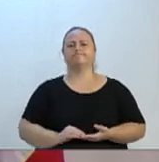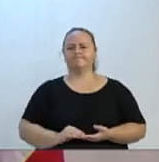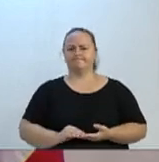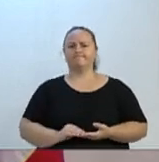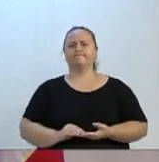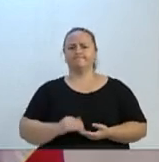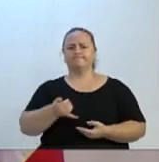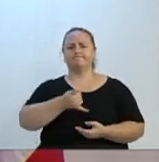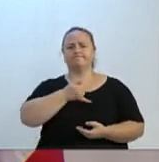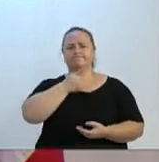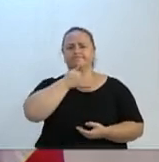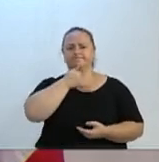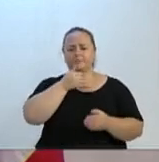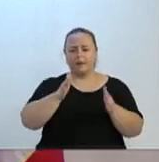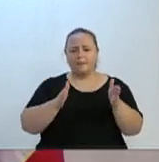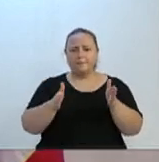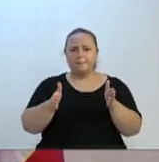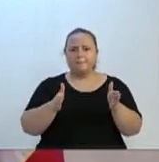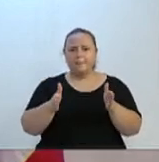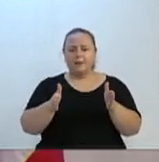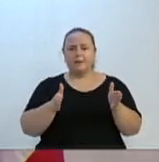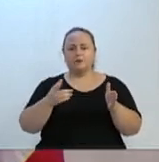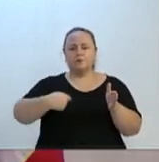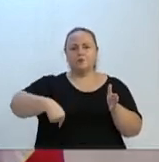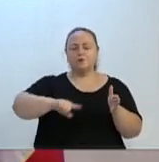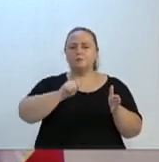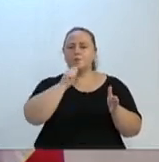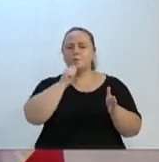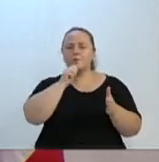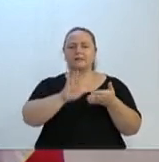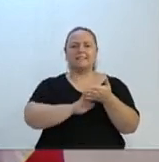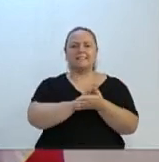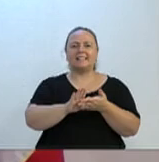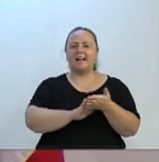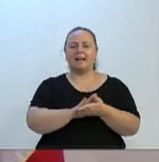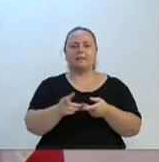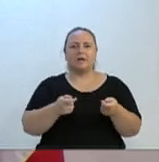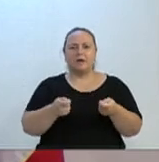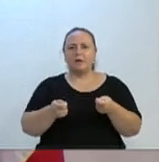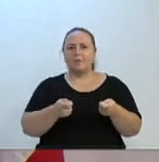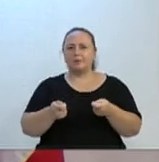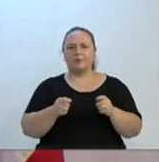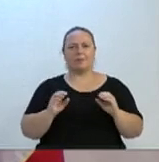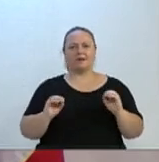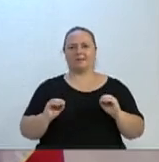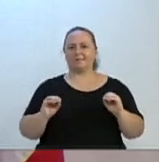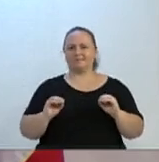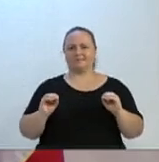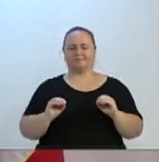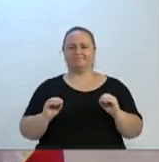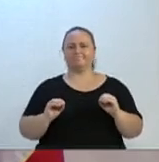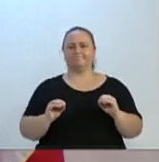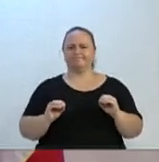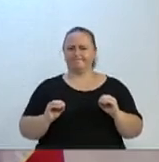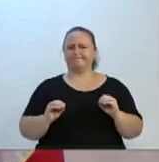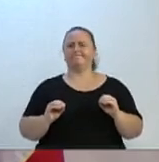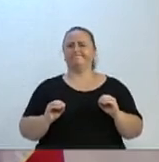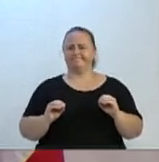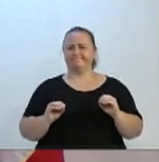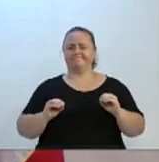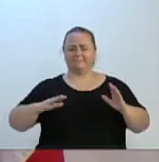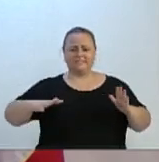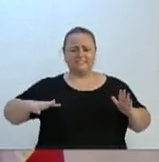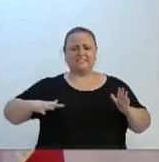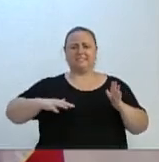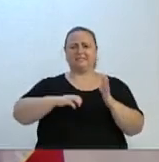período em que nós estamos sem ter o controle da Guarda Municipal de Trânsito, o aumento do número de acidentes,